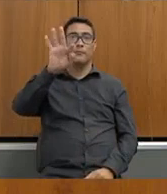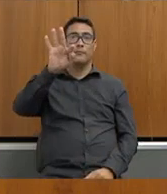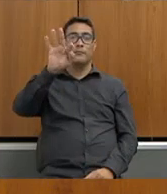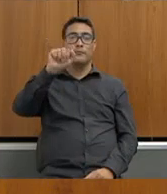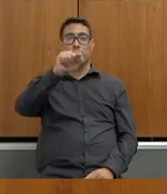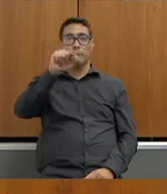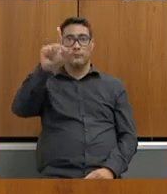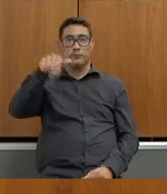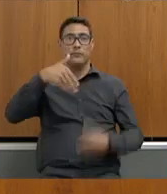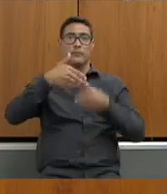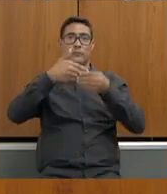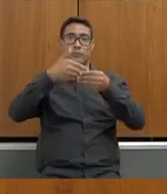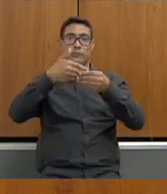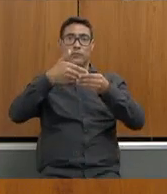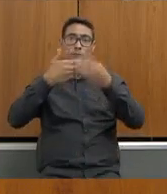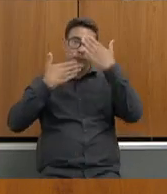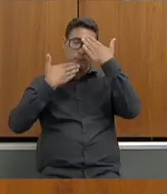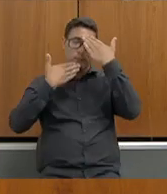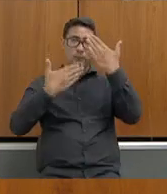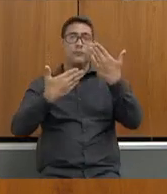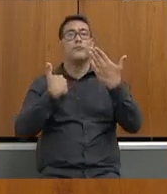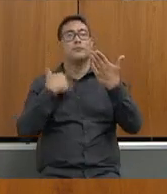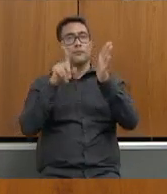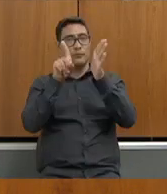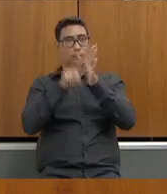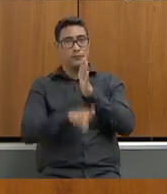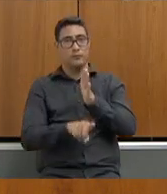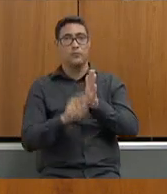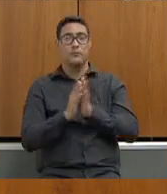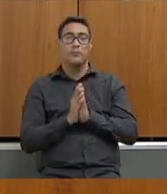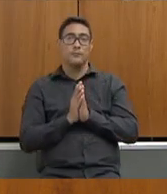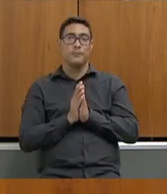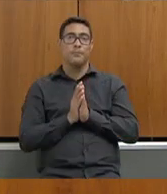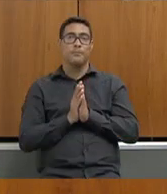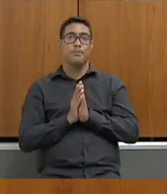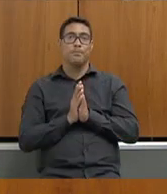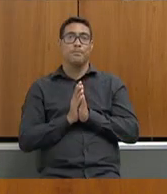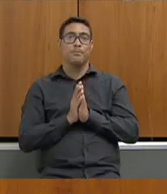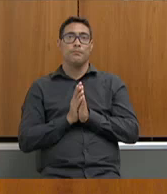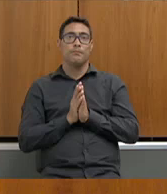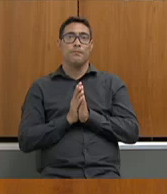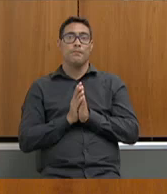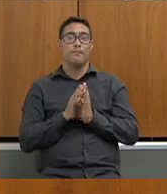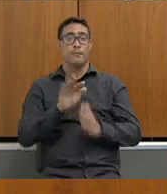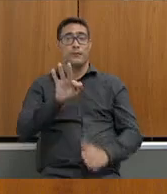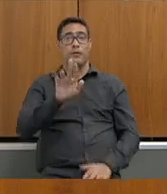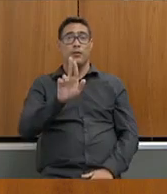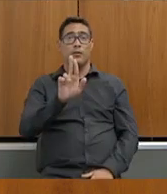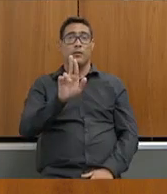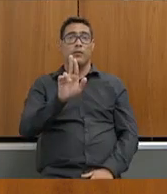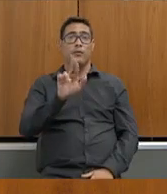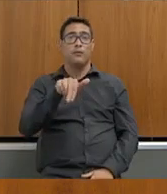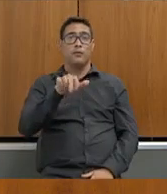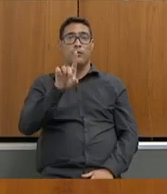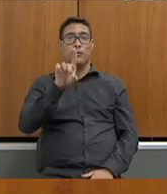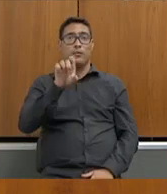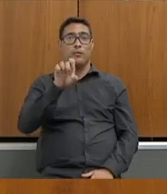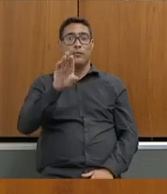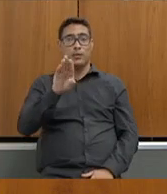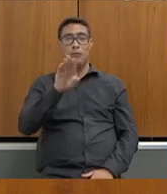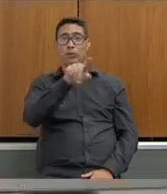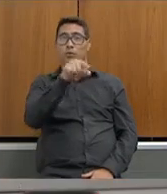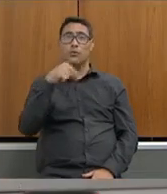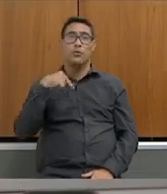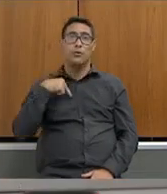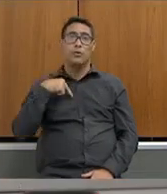cumprimentá-lo obrigado pelas perguntas eu vou trazer aqui para o senhor sobre o Fundeb eu pude falar o senhor não está errado